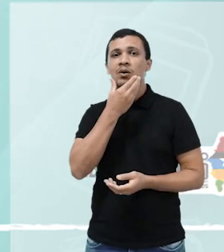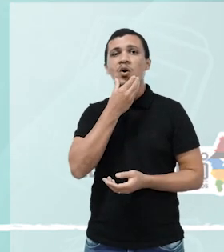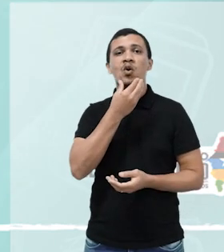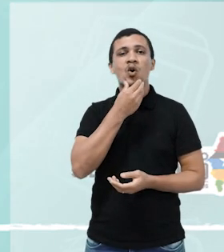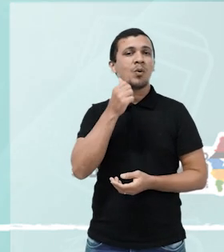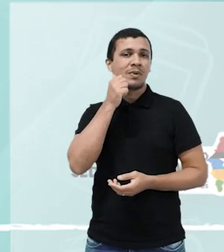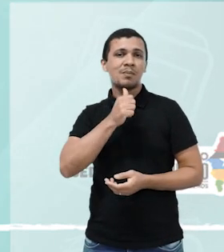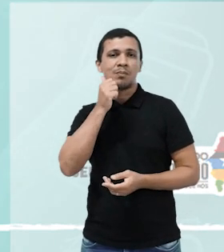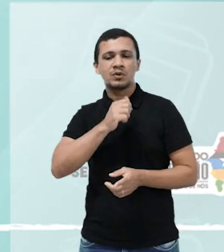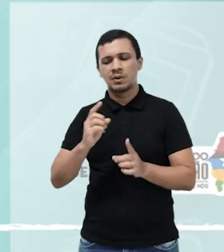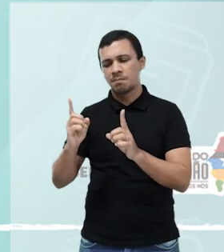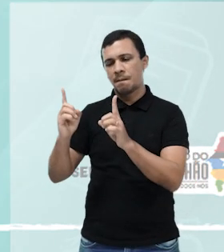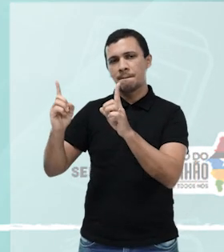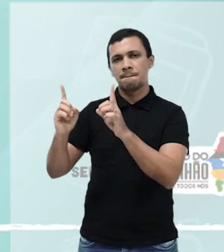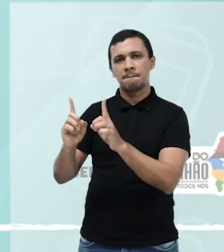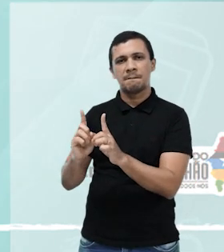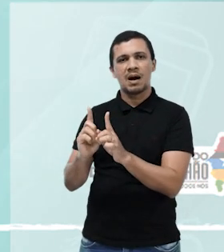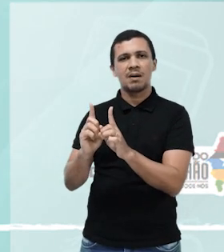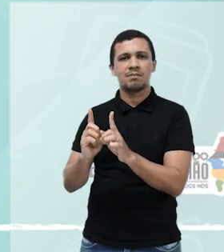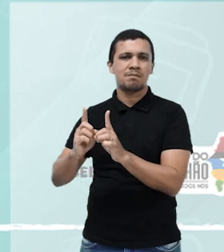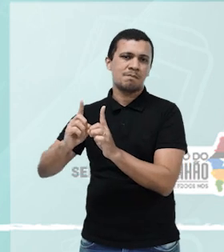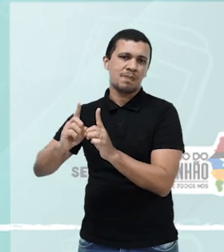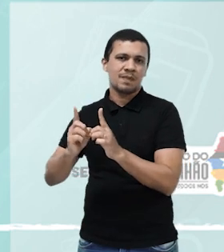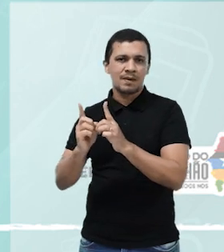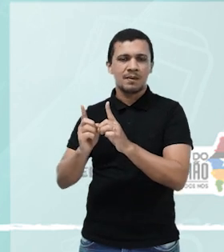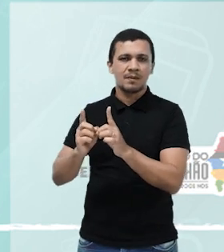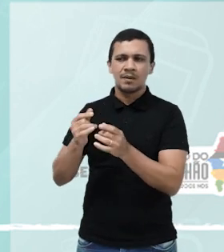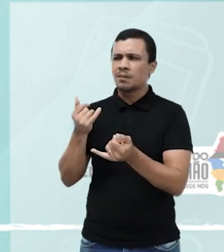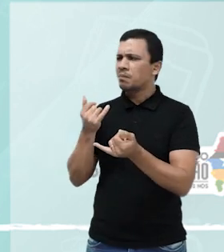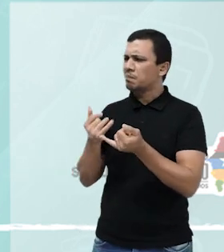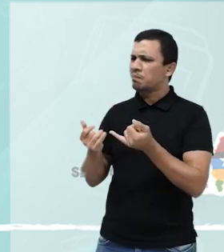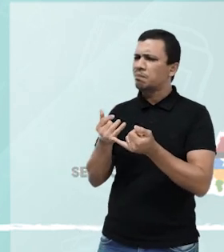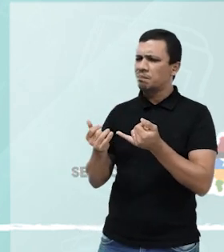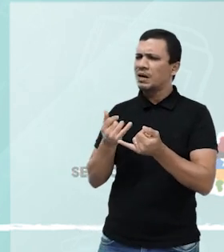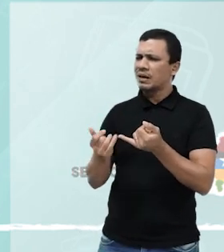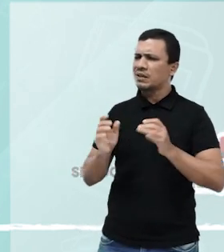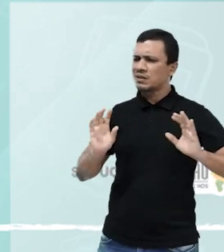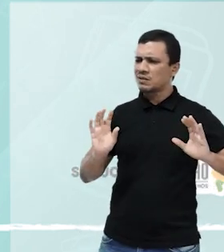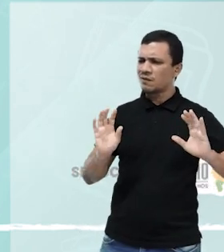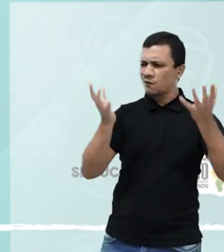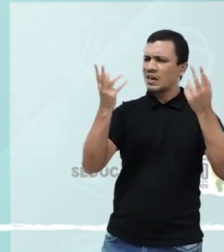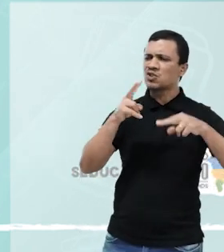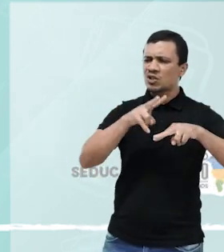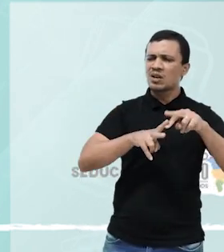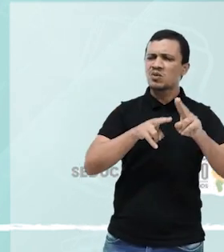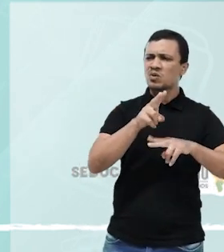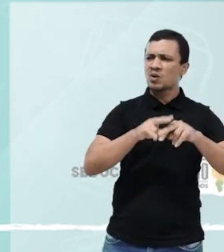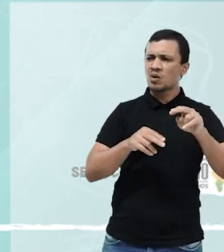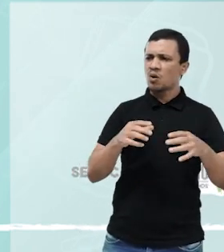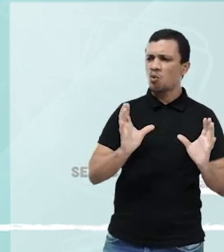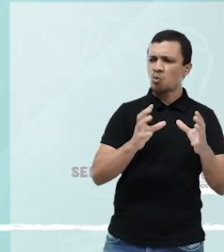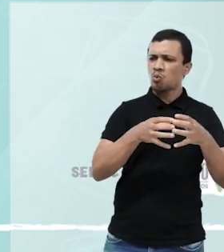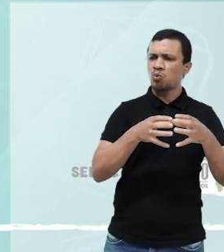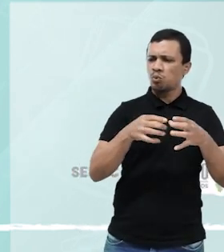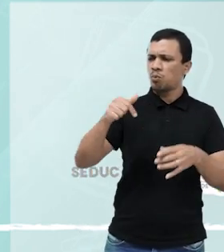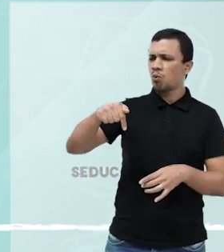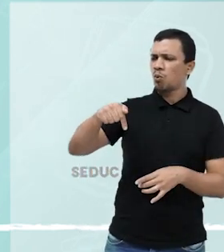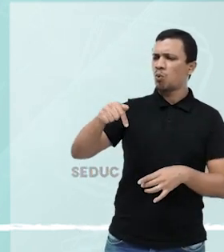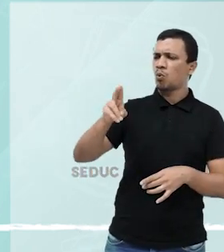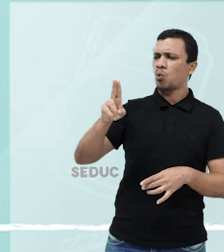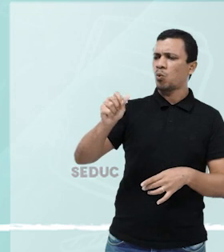mulher. E aí, cada casal vai se apresentando. Professor, isso parece com a quadrilha, só que com passos diferentes. É uma dança